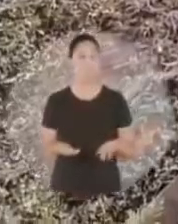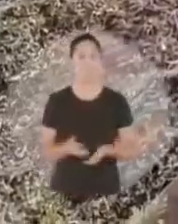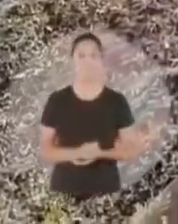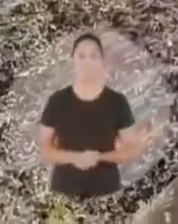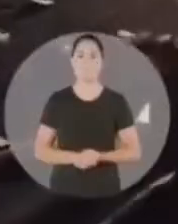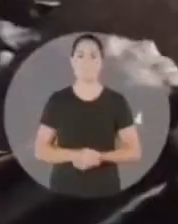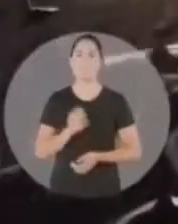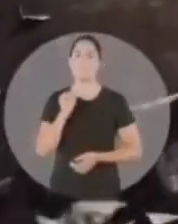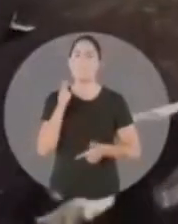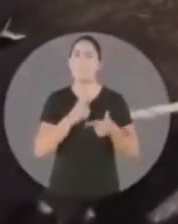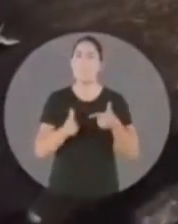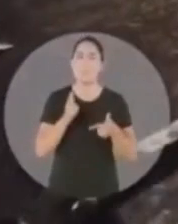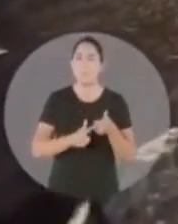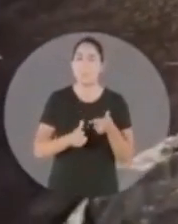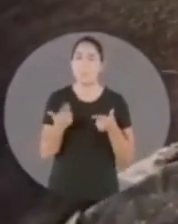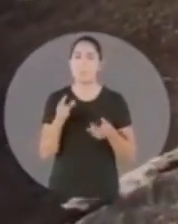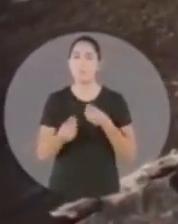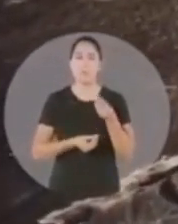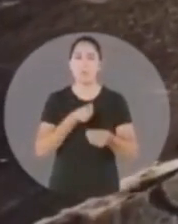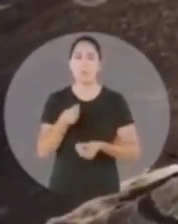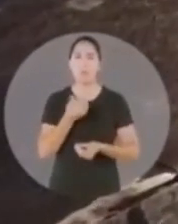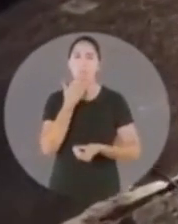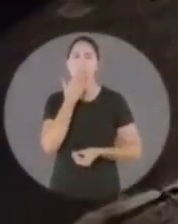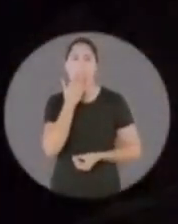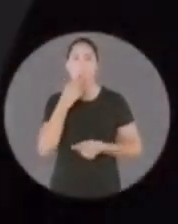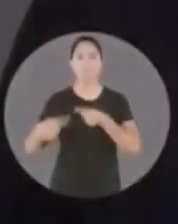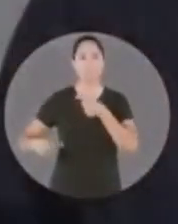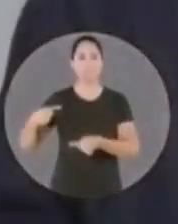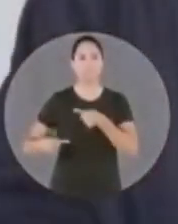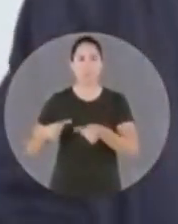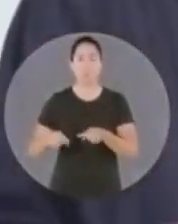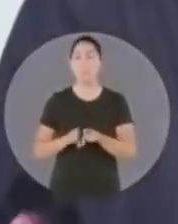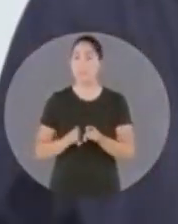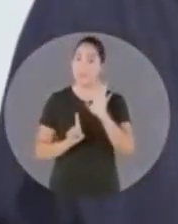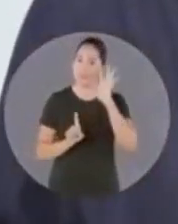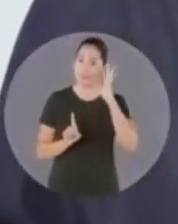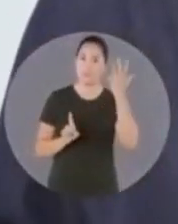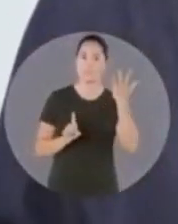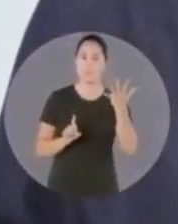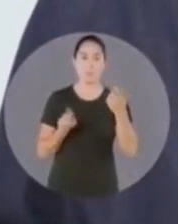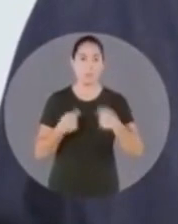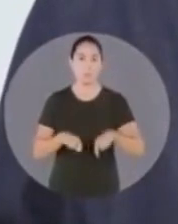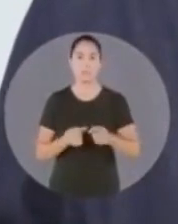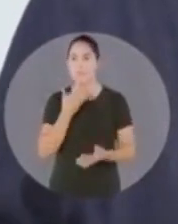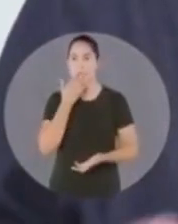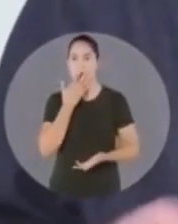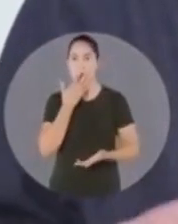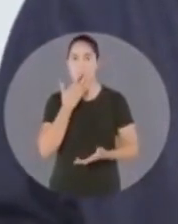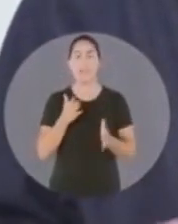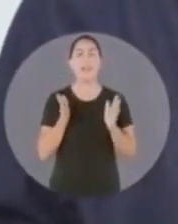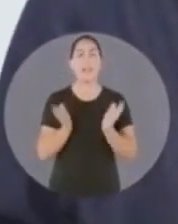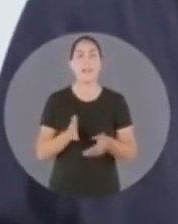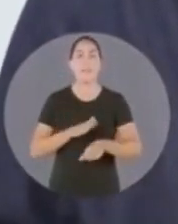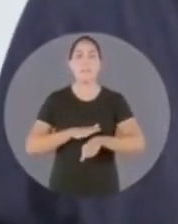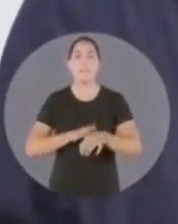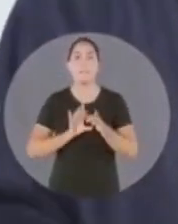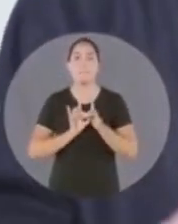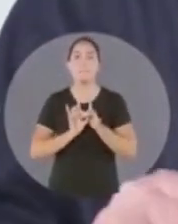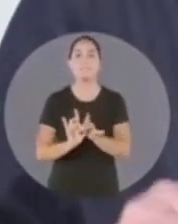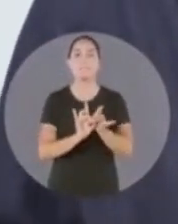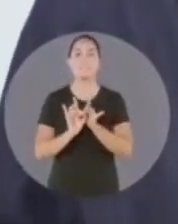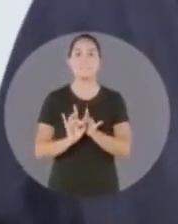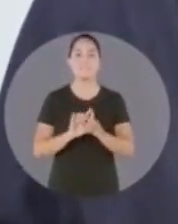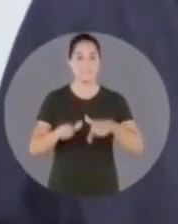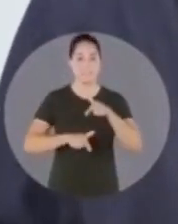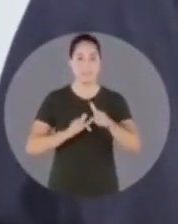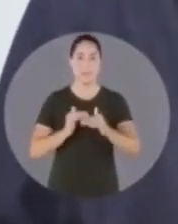última eleição. Se os problemas não têm cor política, soluções também não podem ter. É hora de trabalhar juntos